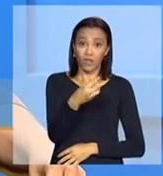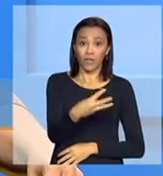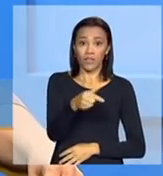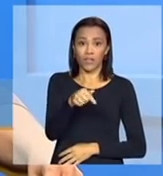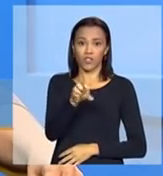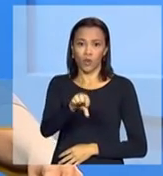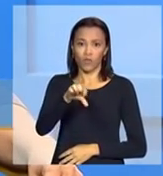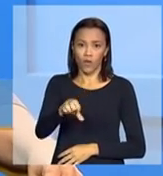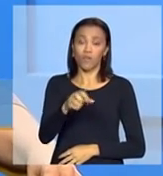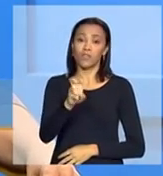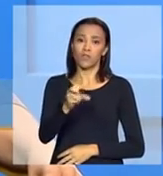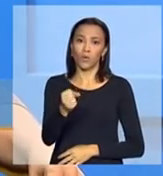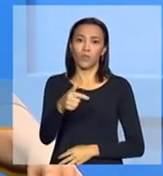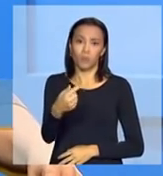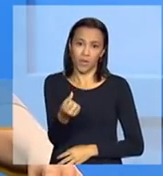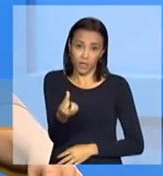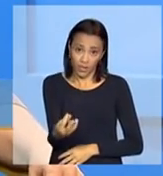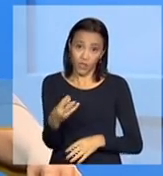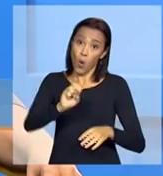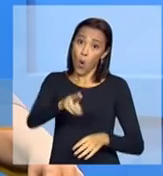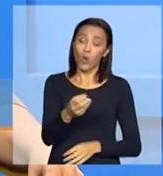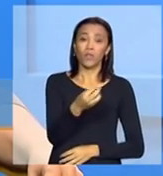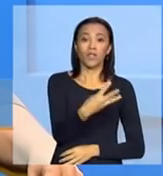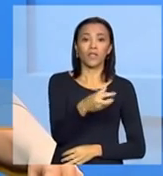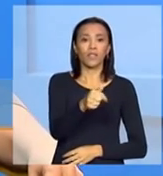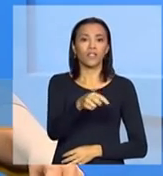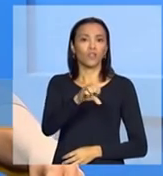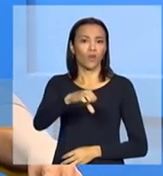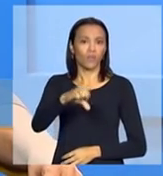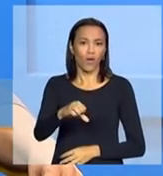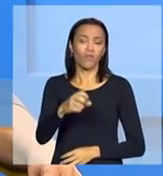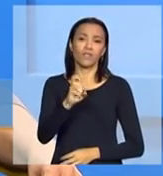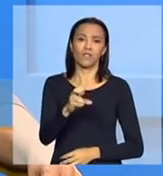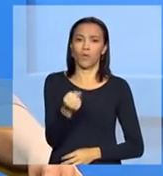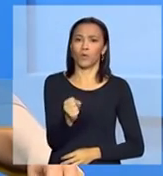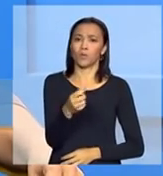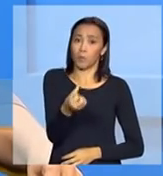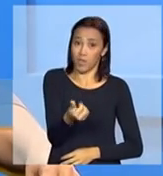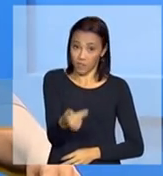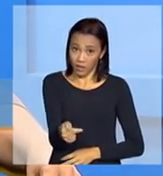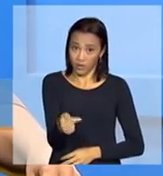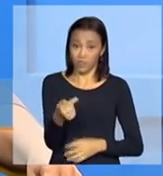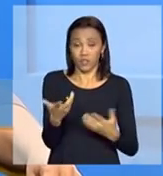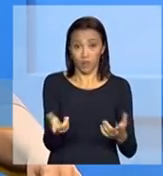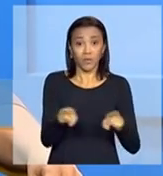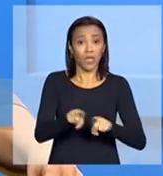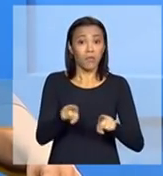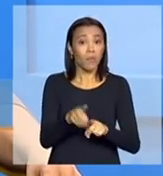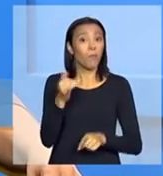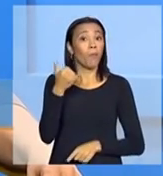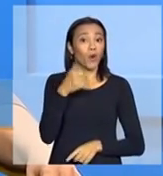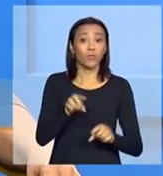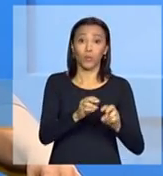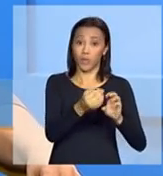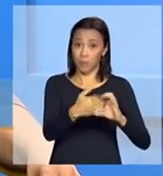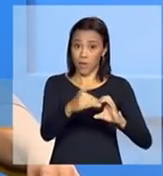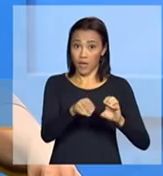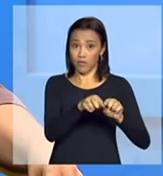61 3799 5863 ou 3799 5867. Também pelo e-mail tele